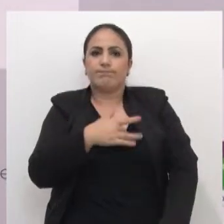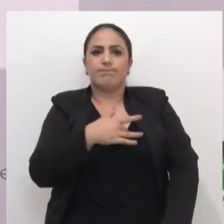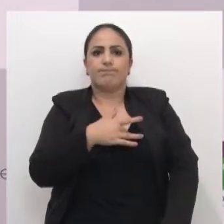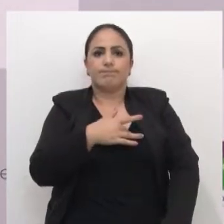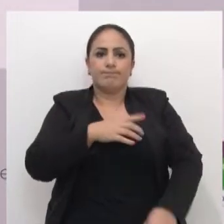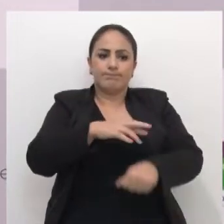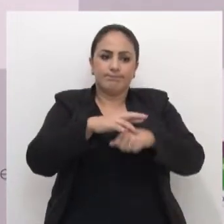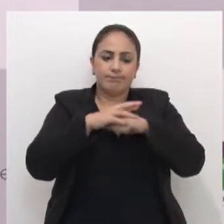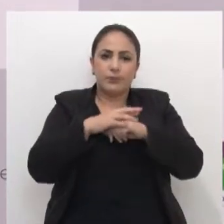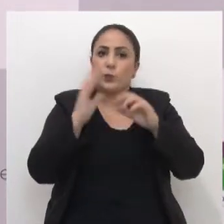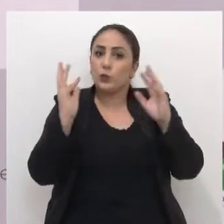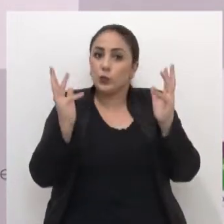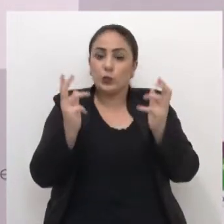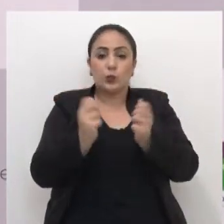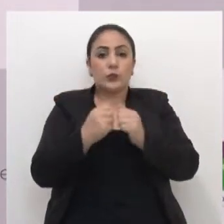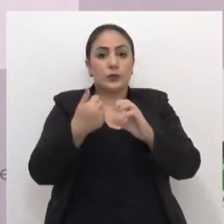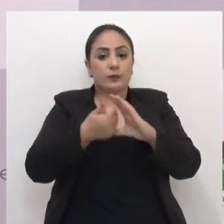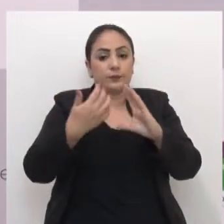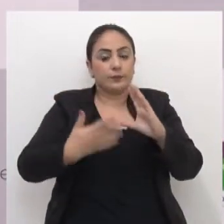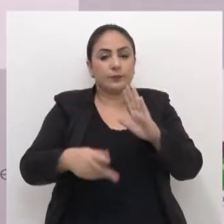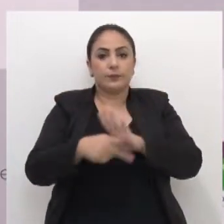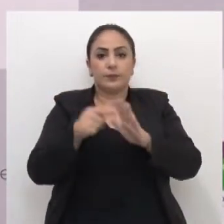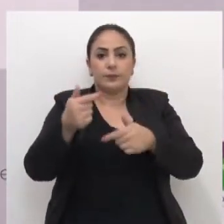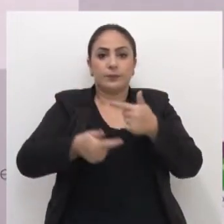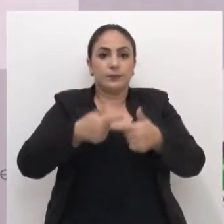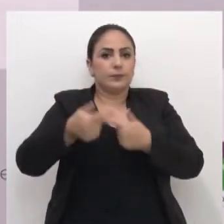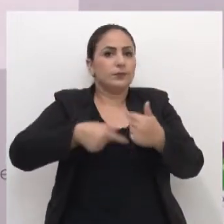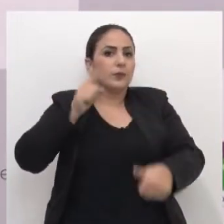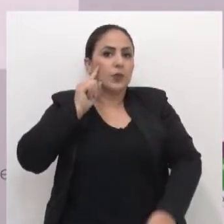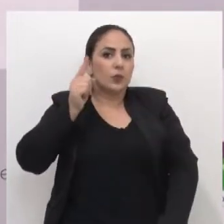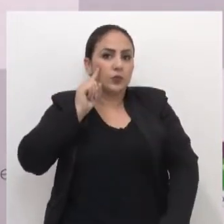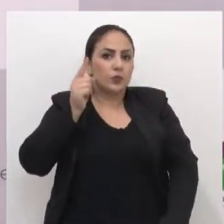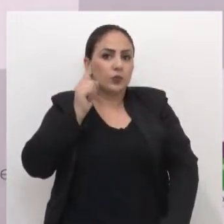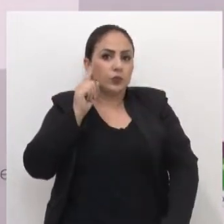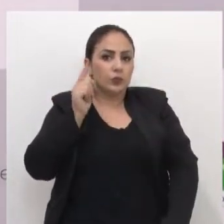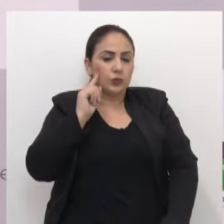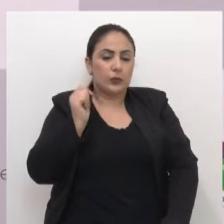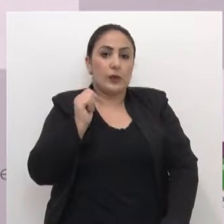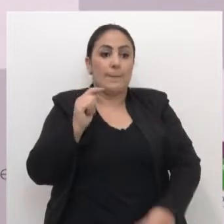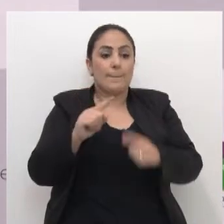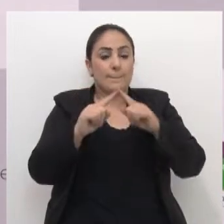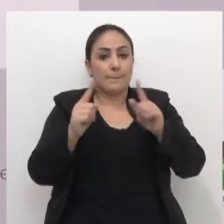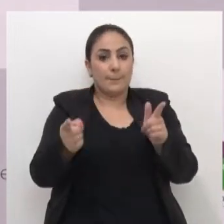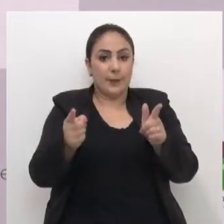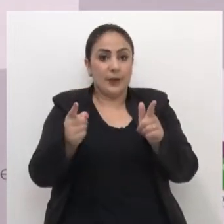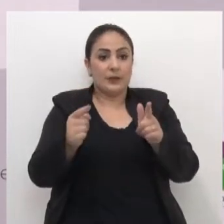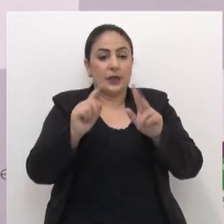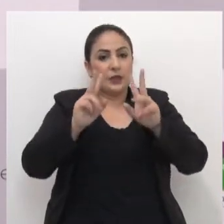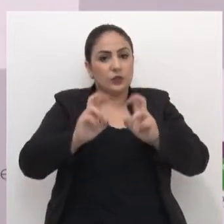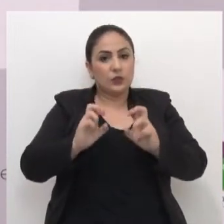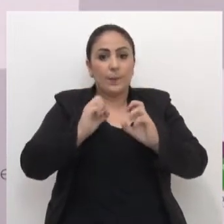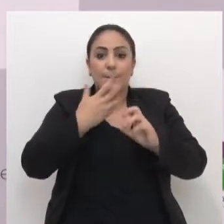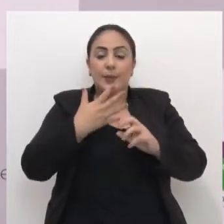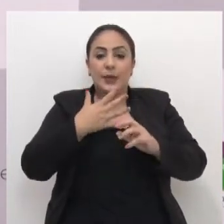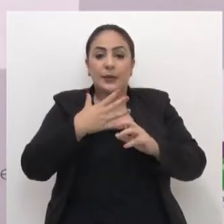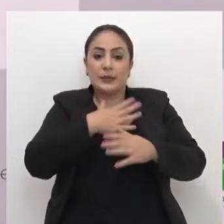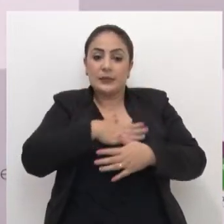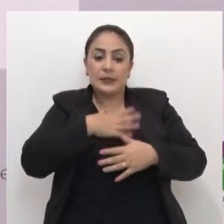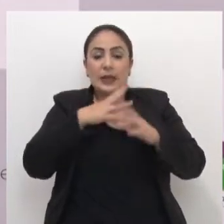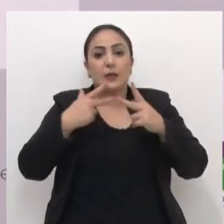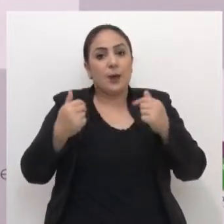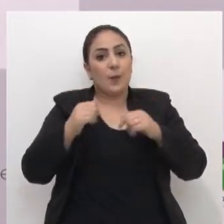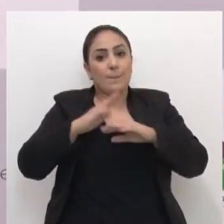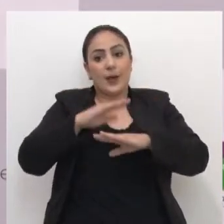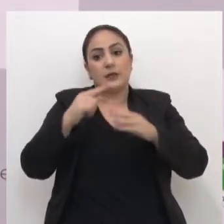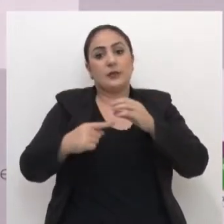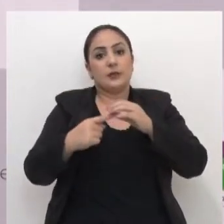segurança, todos esses aspectos são trabalhados diariamente dentro do gabinete. Mas a questão do bem-estar animal realmente é